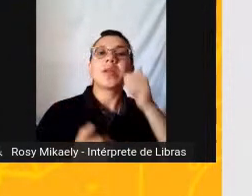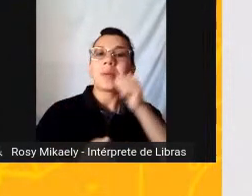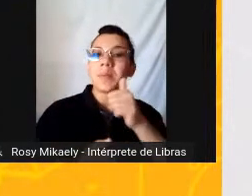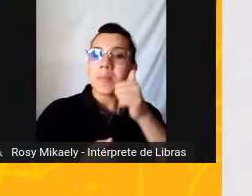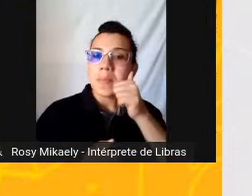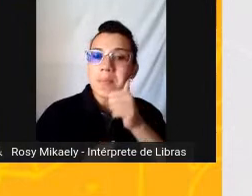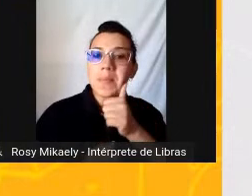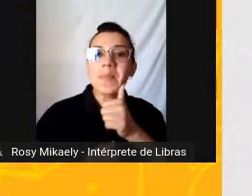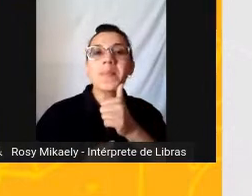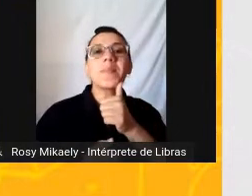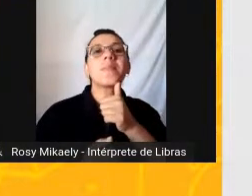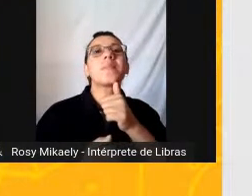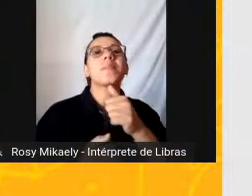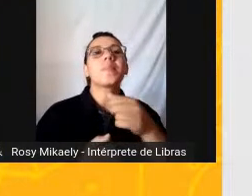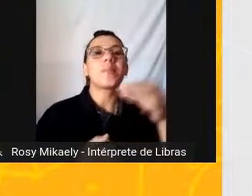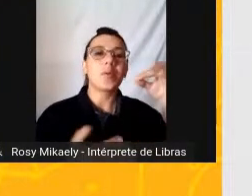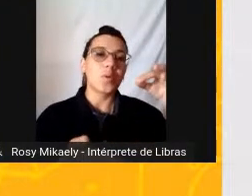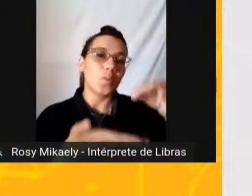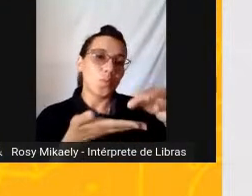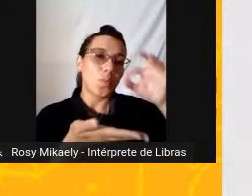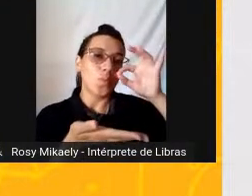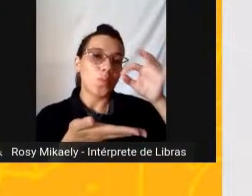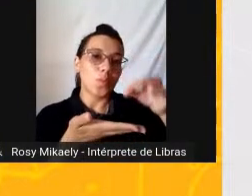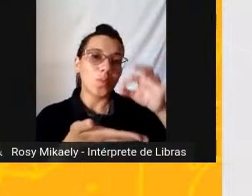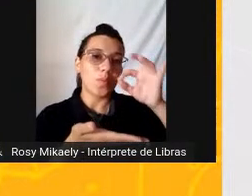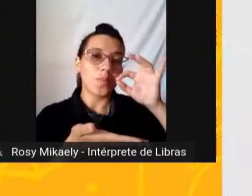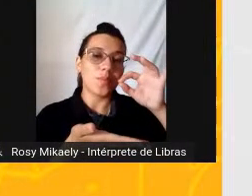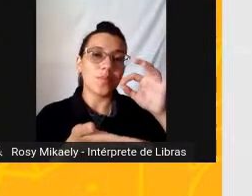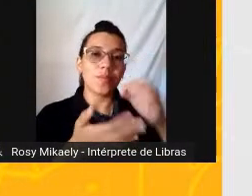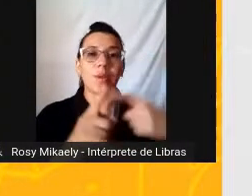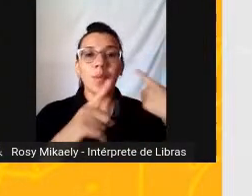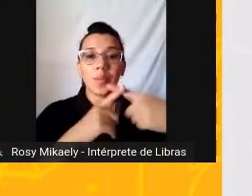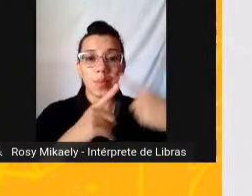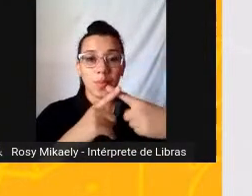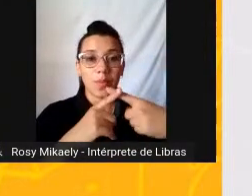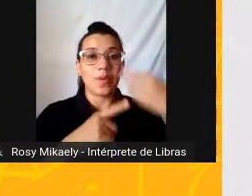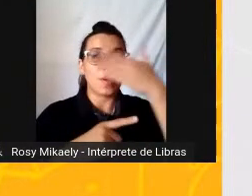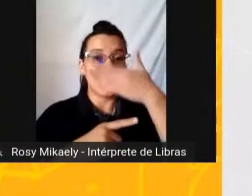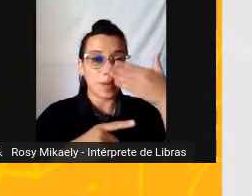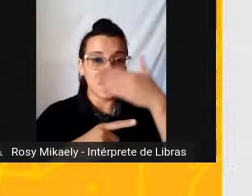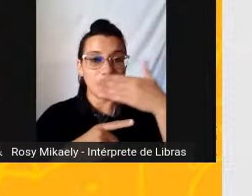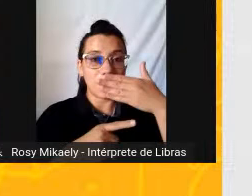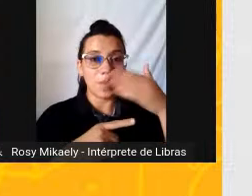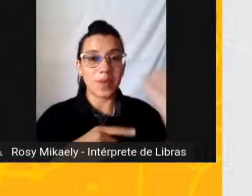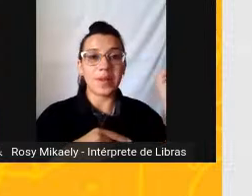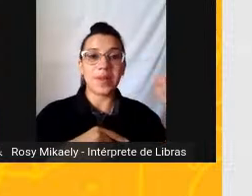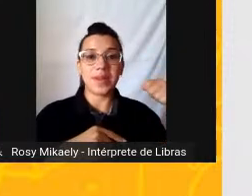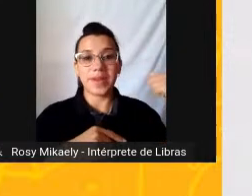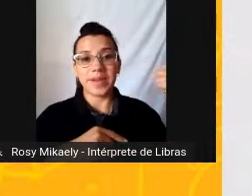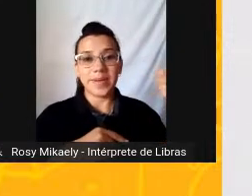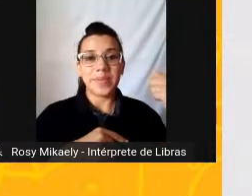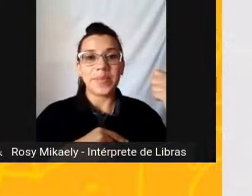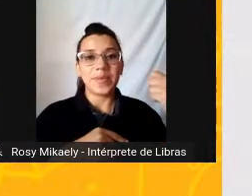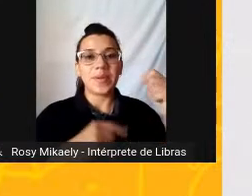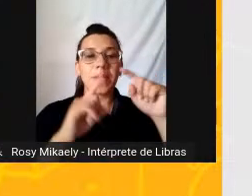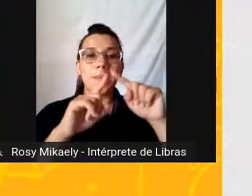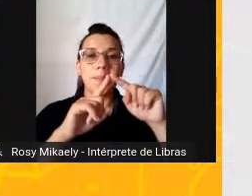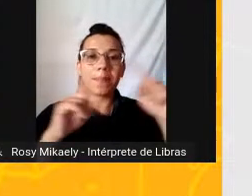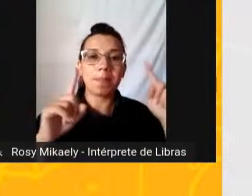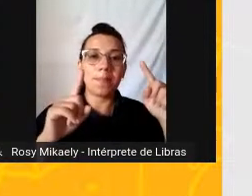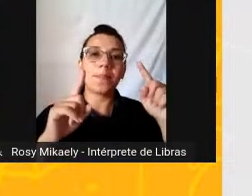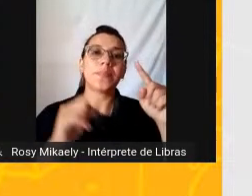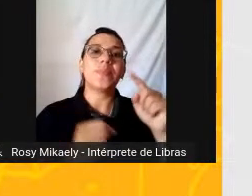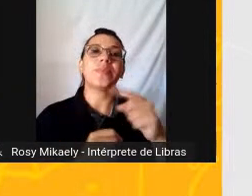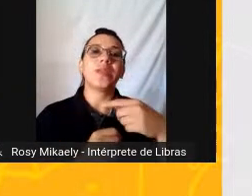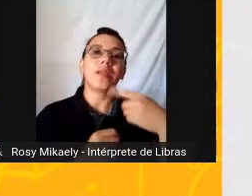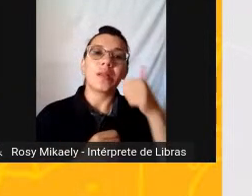Para que a reputação da pobre rapariga Realiza os cabelos com a mão Num café de Lisboa Não